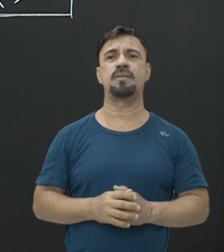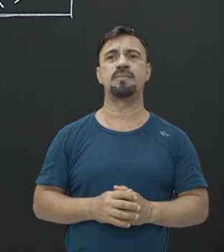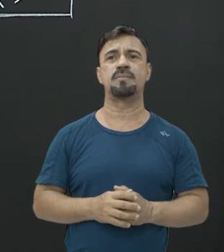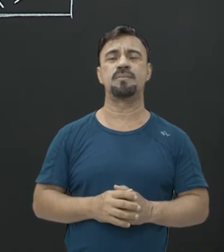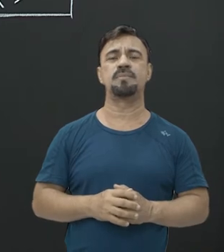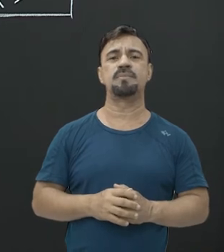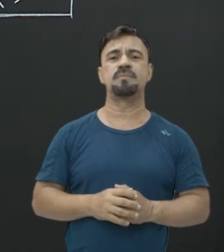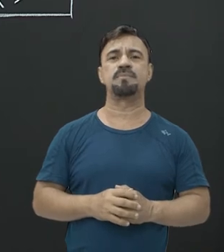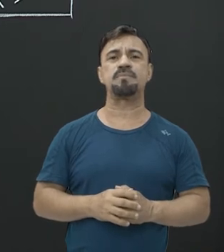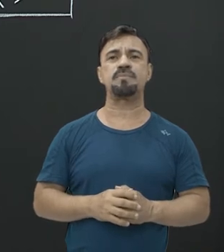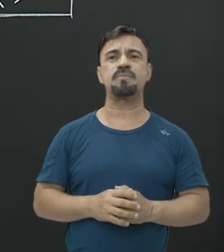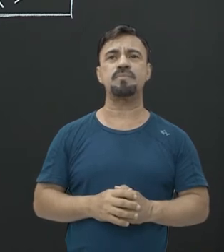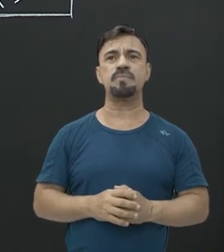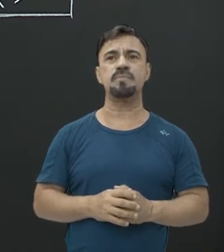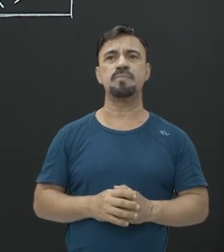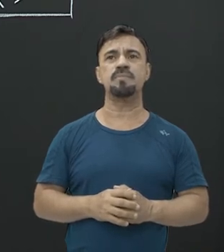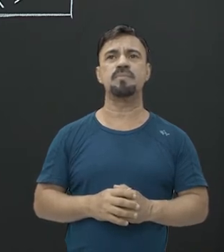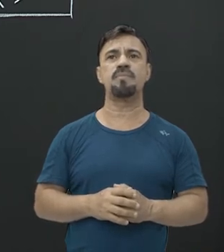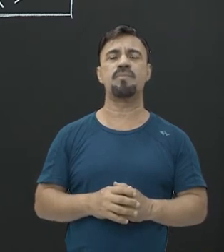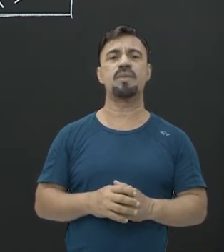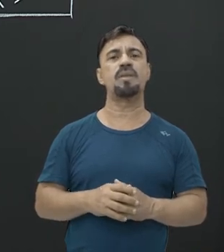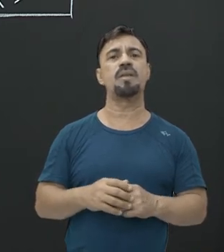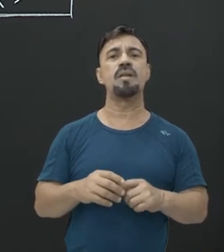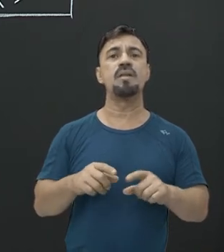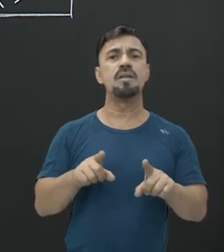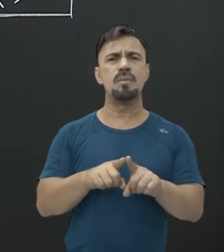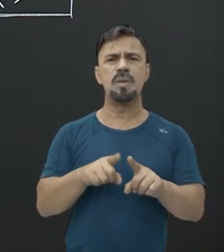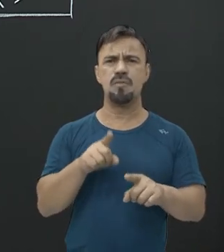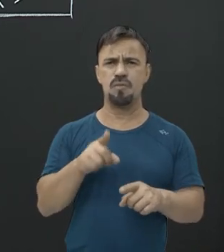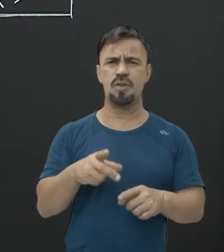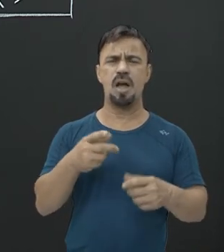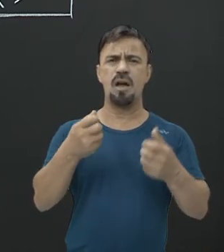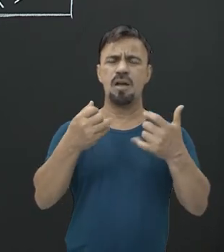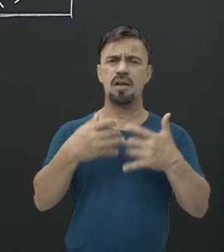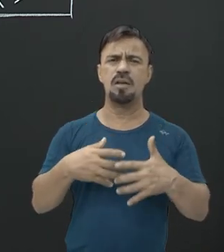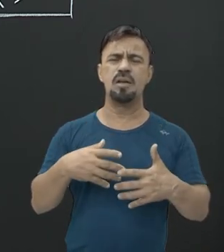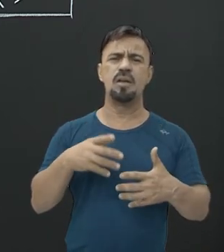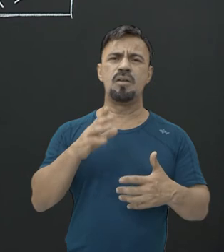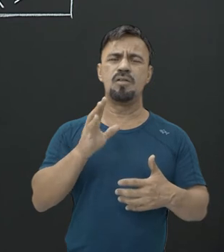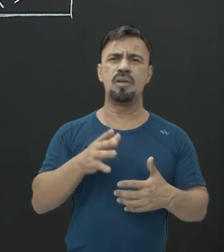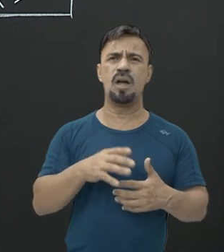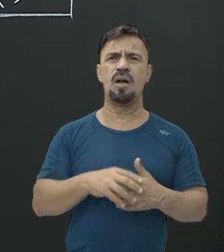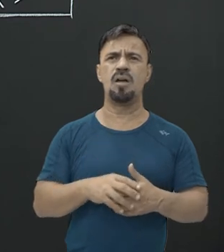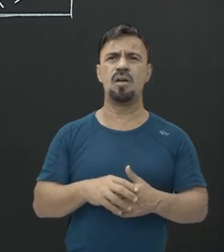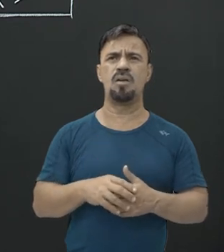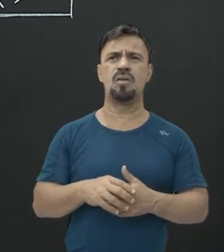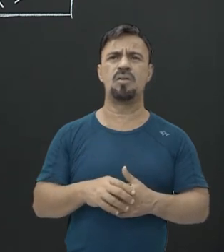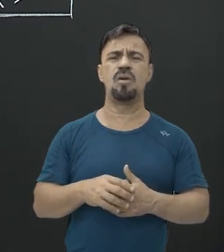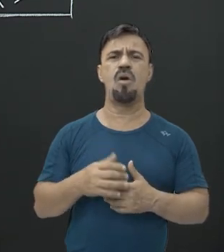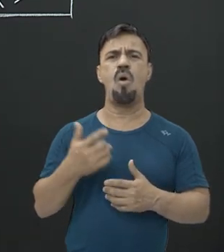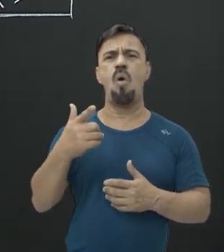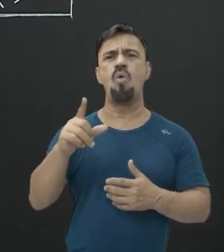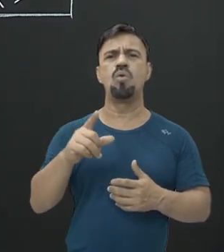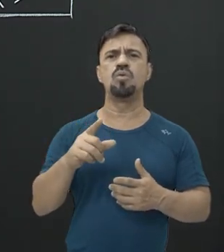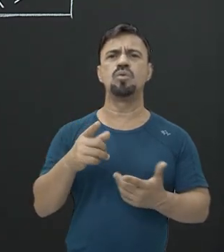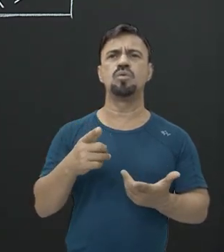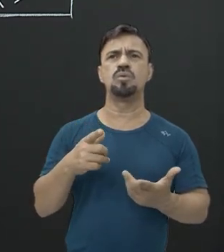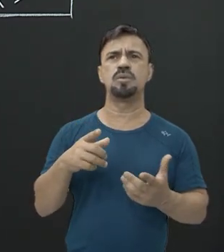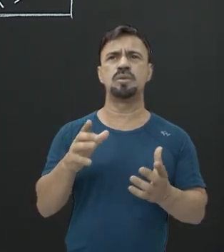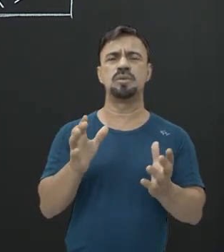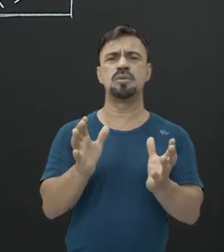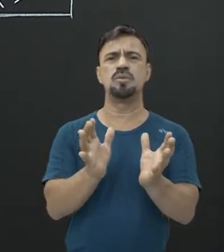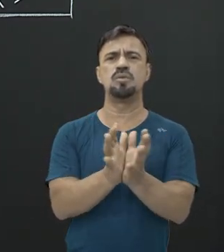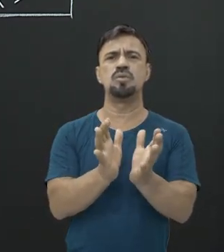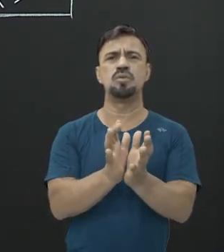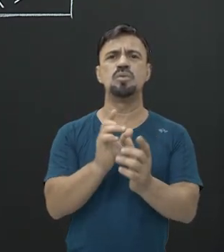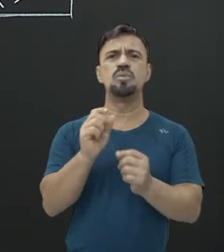mineralização. Até, você deve ter ouvido falar de coprólitos. Já ouviu falar de coprólitos? Coprólitos nada mais é do que